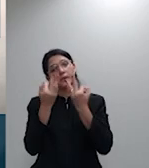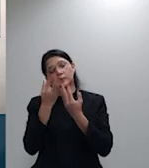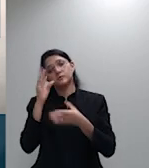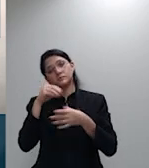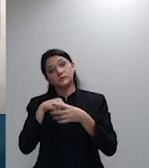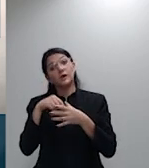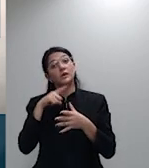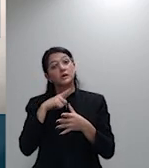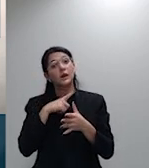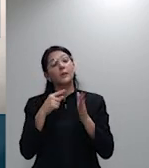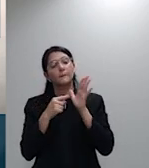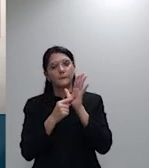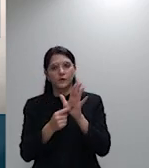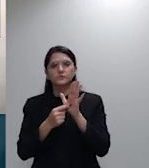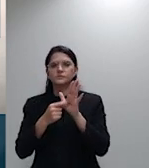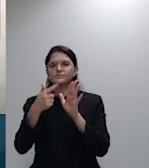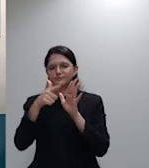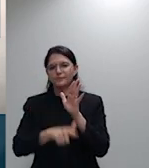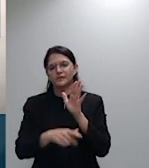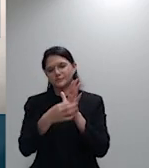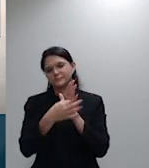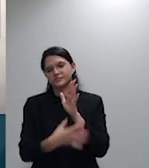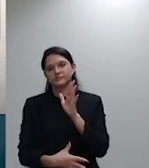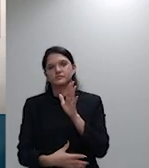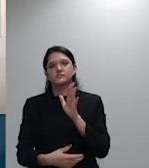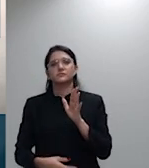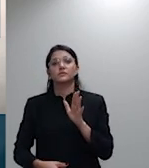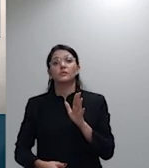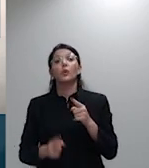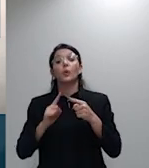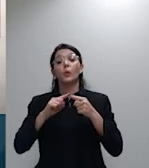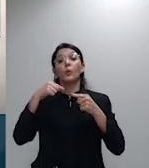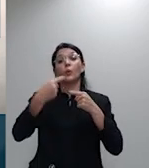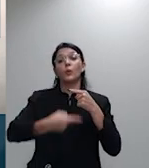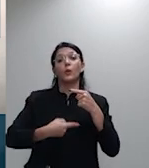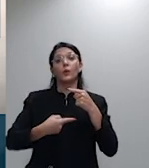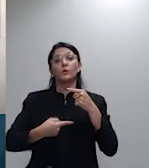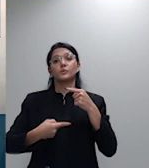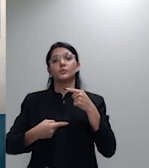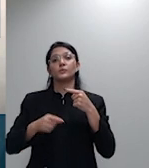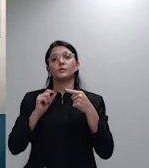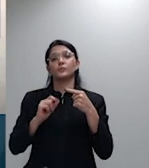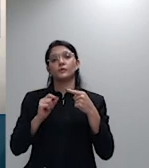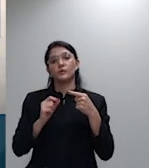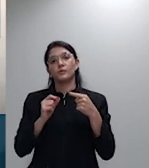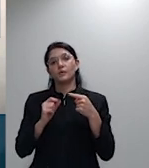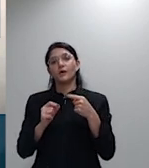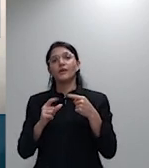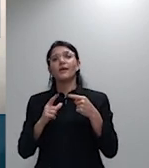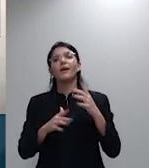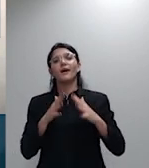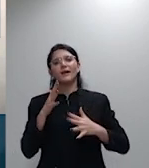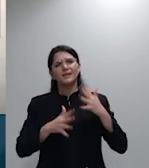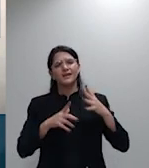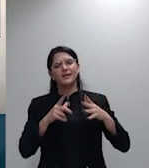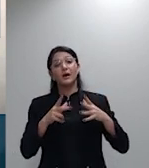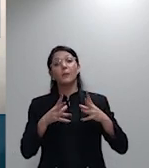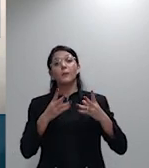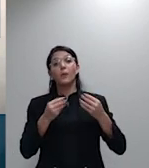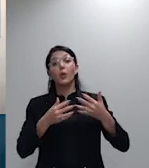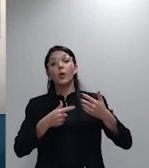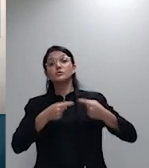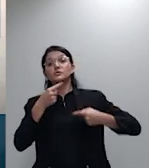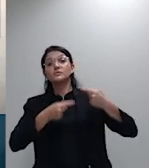Passo a outro tópico tópico 4 que é a polêmica acerca do parâmetro de controle de abusividade dos